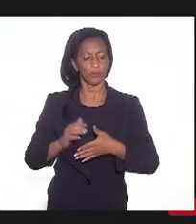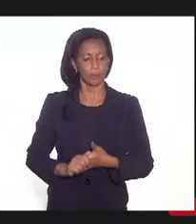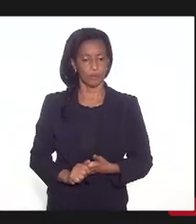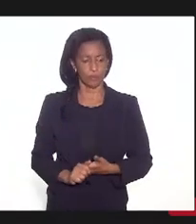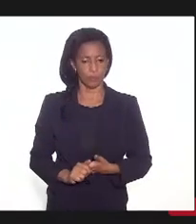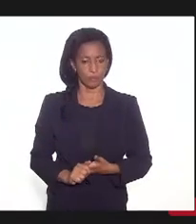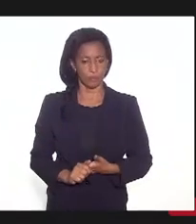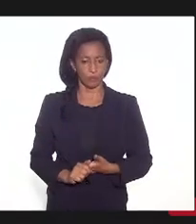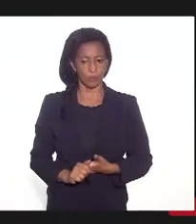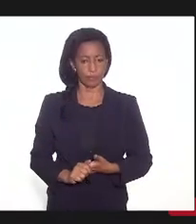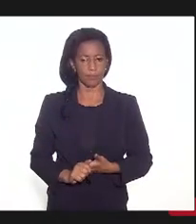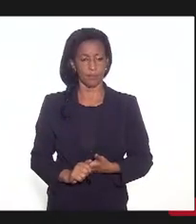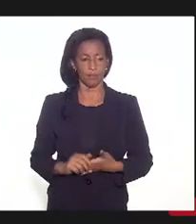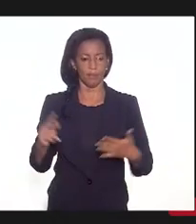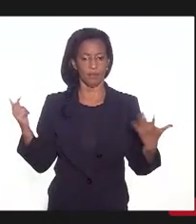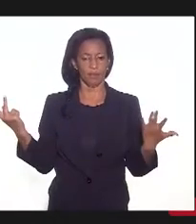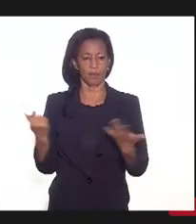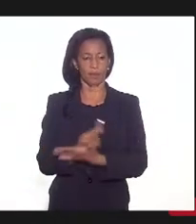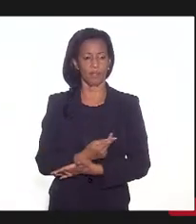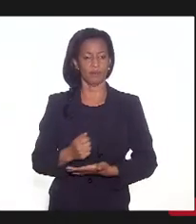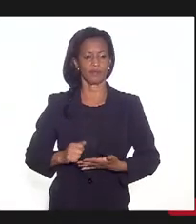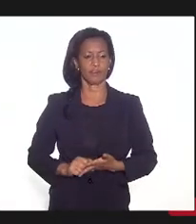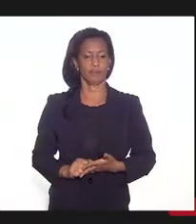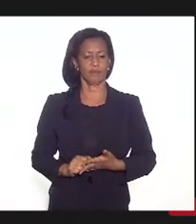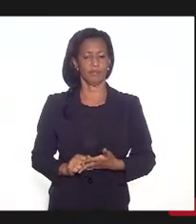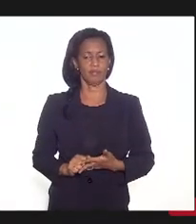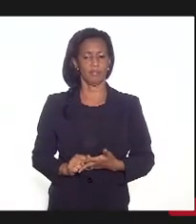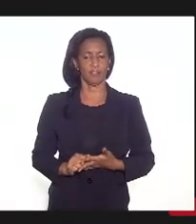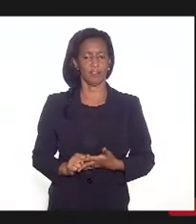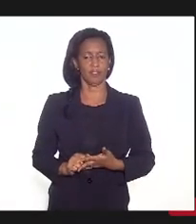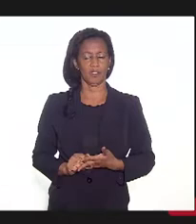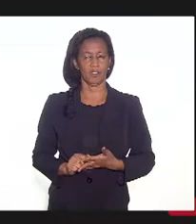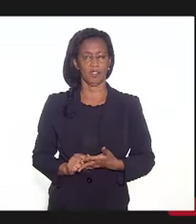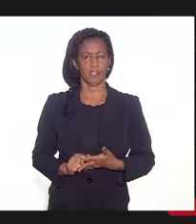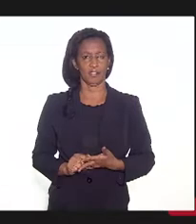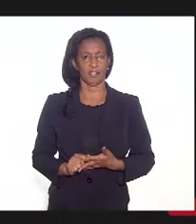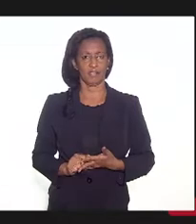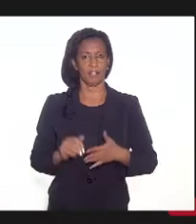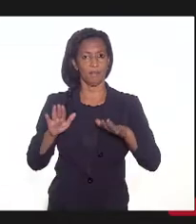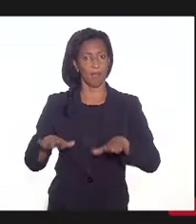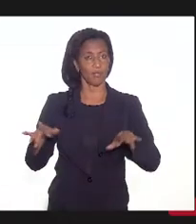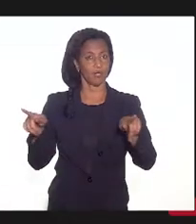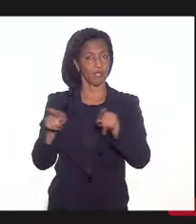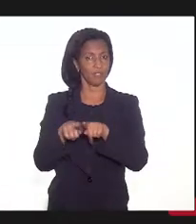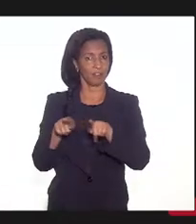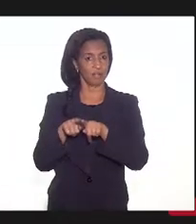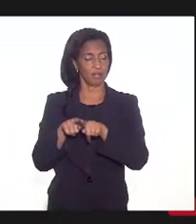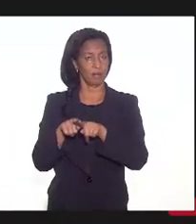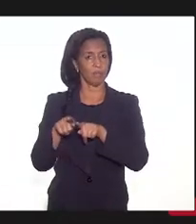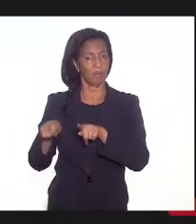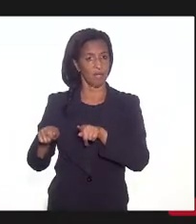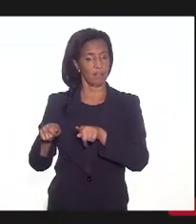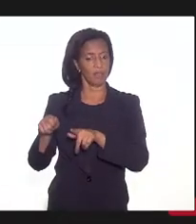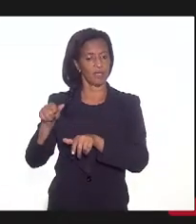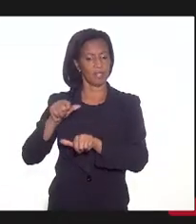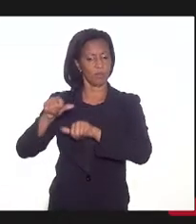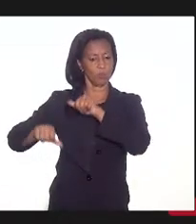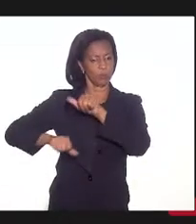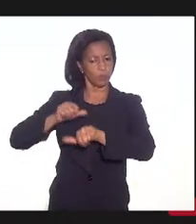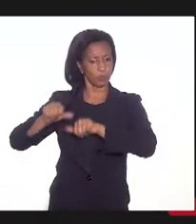que foi até antes da liminar lá do Fux, mas isso também vai ser abatido. Então, aqui,